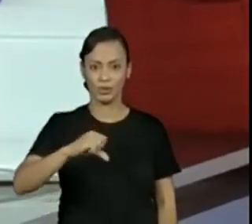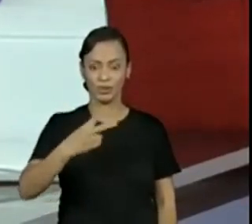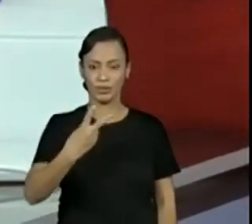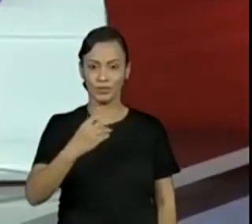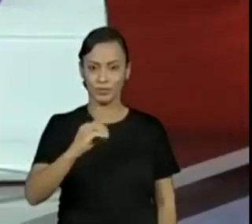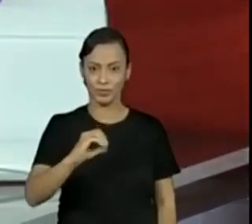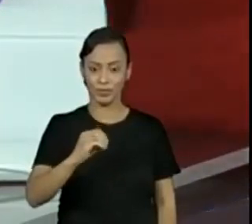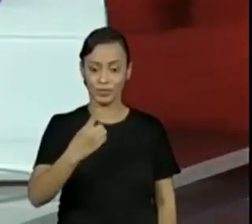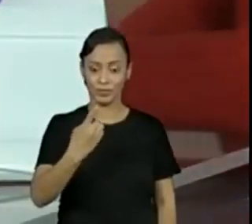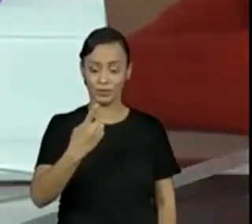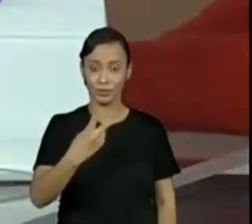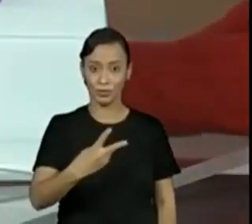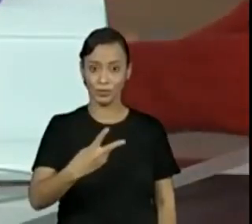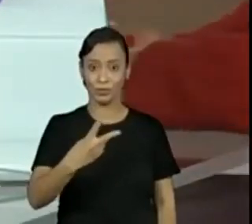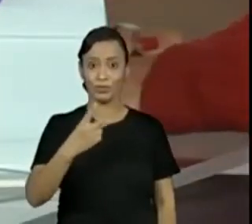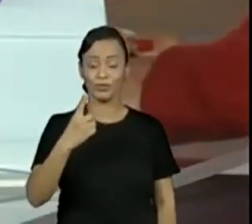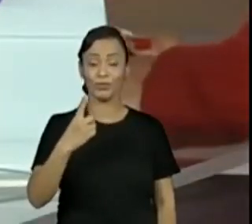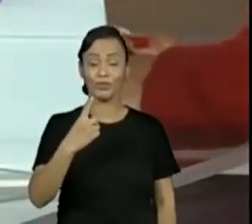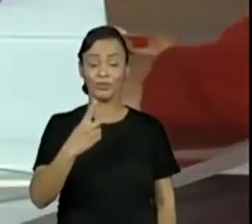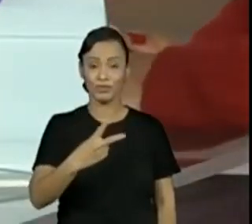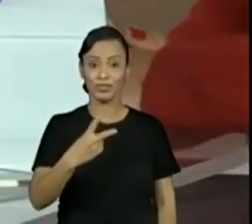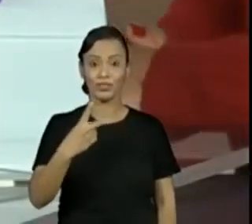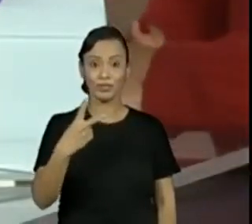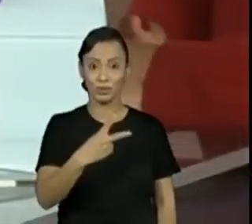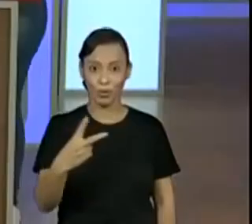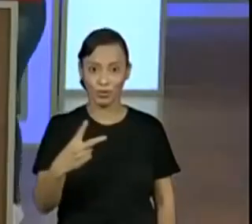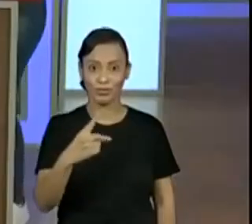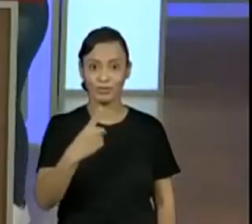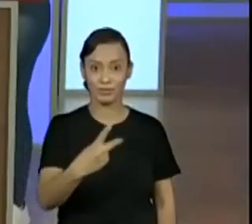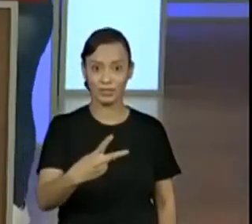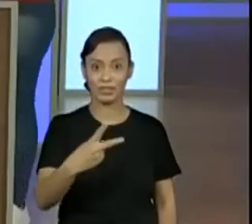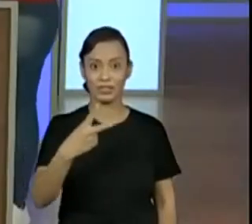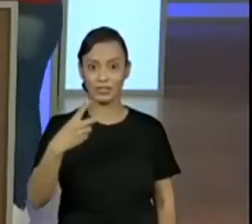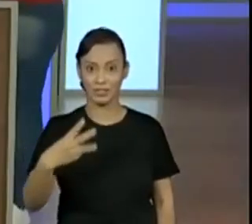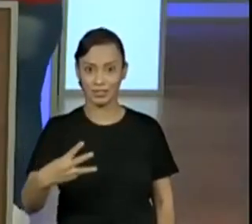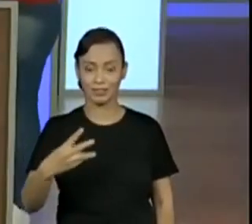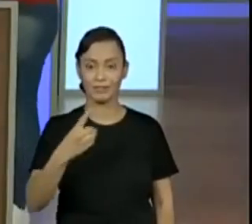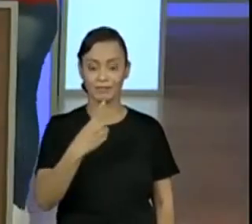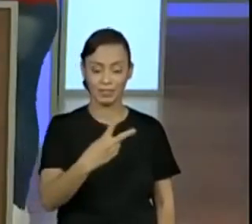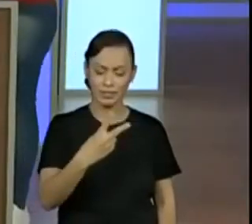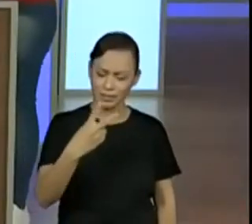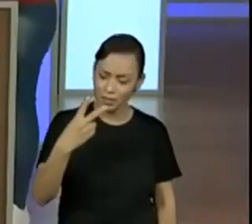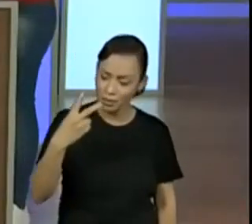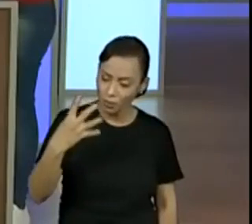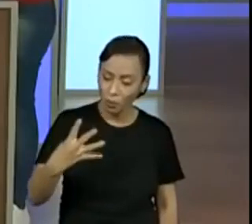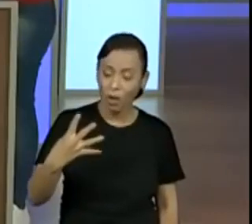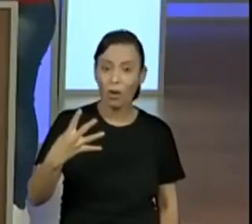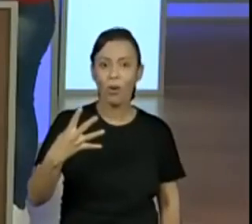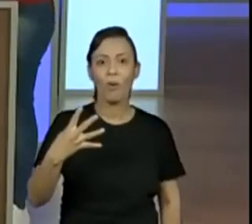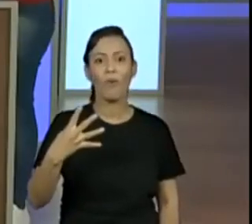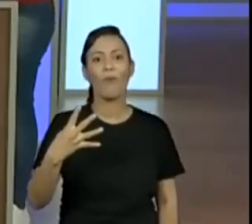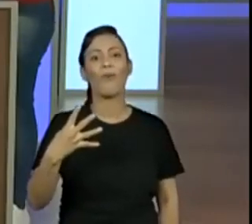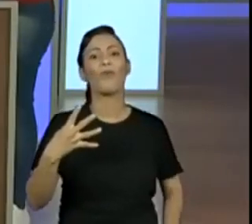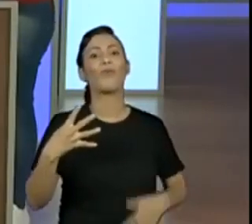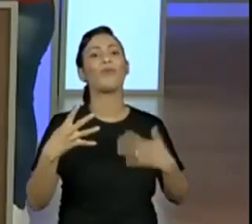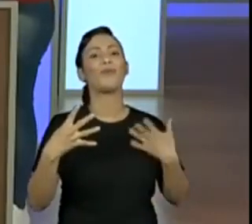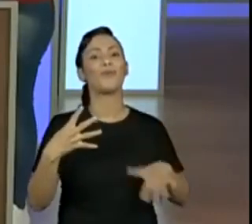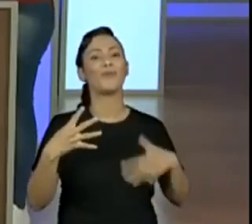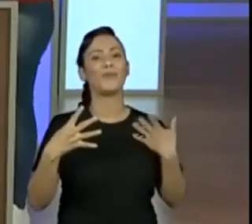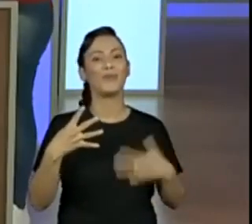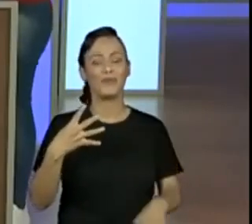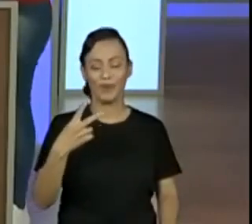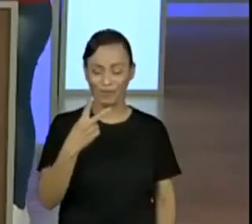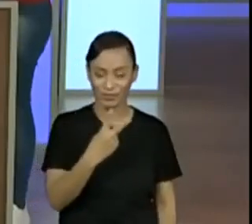e três, vinte e quatro. Nós mudamos aqui, não é? Só para a gente lembrar um pouquinho. A gente colocou onze mais